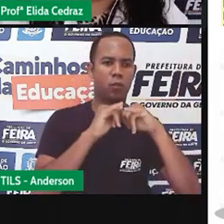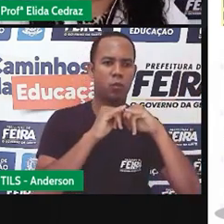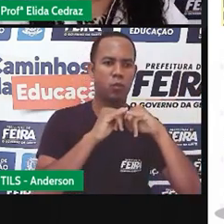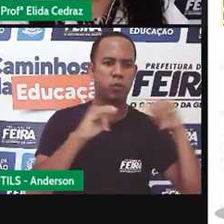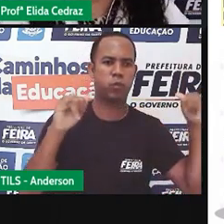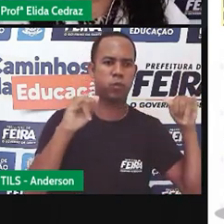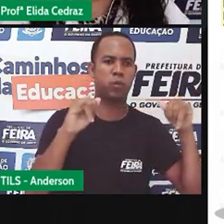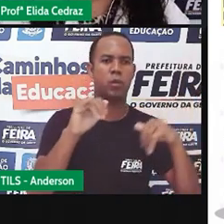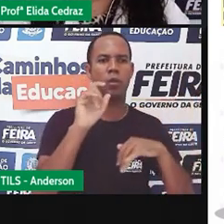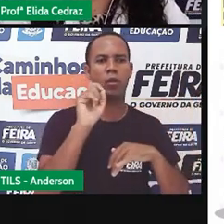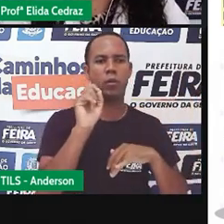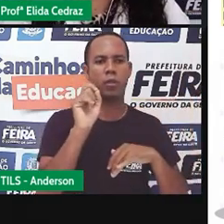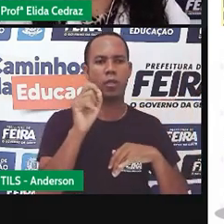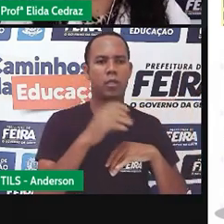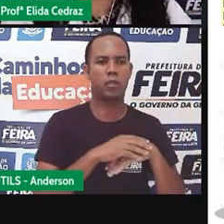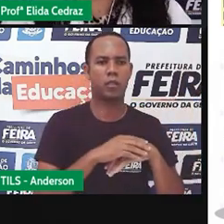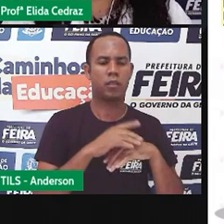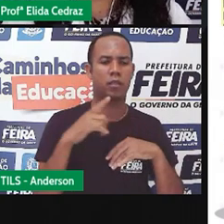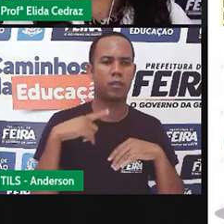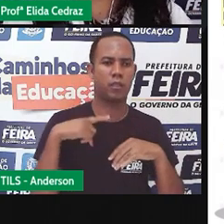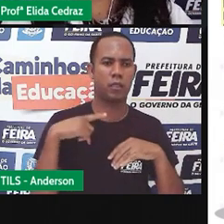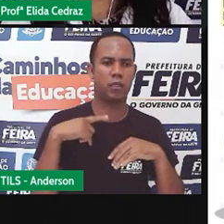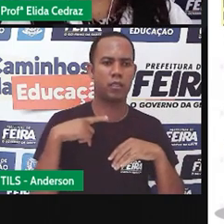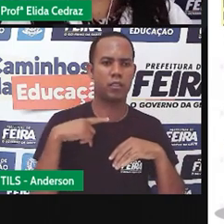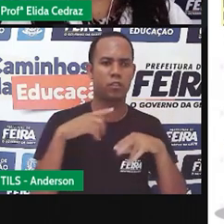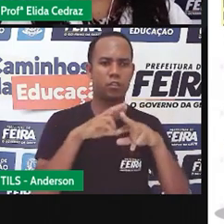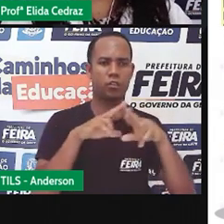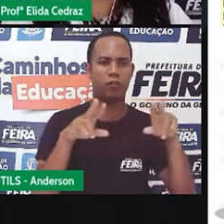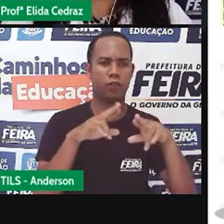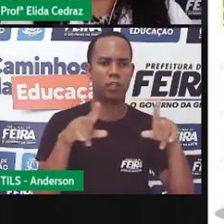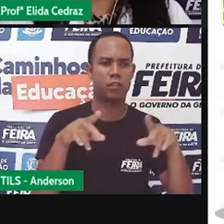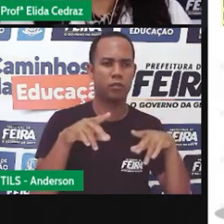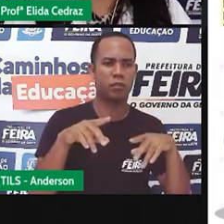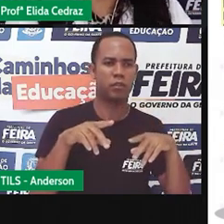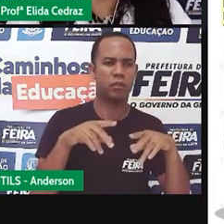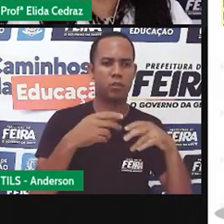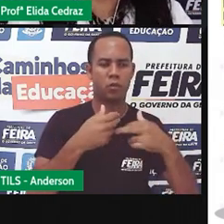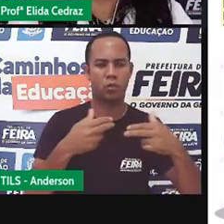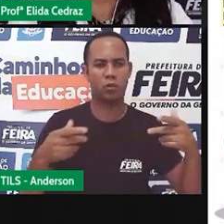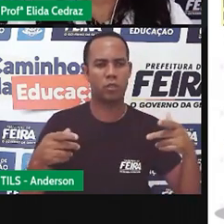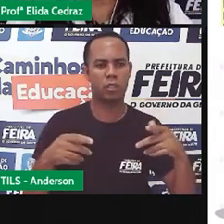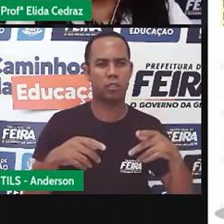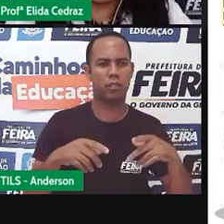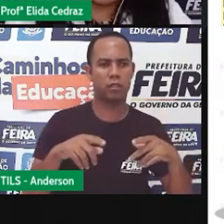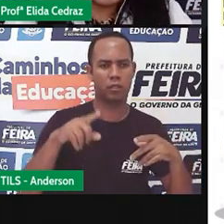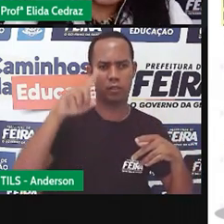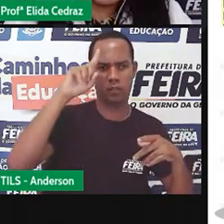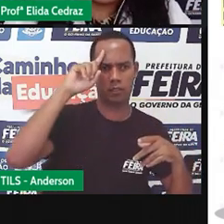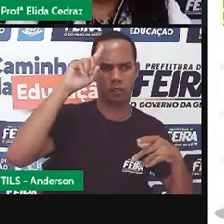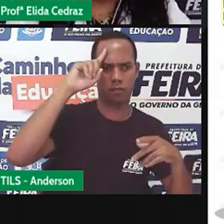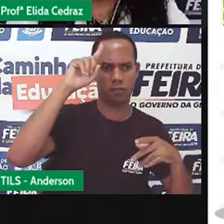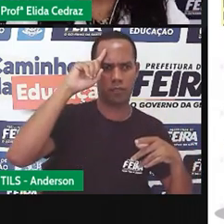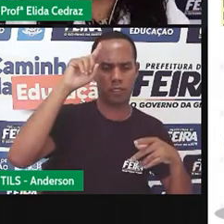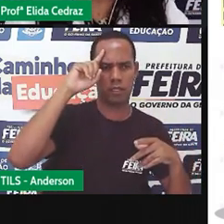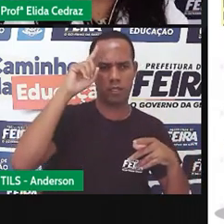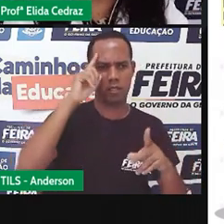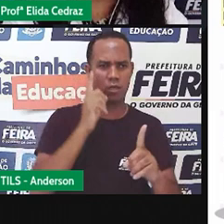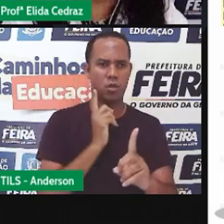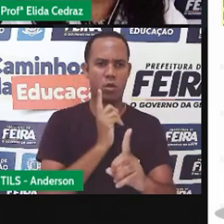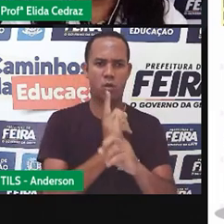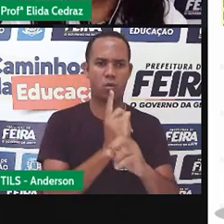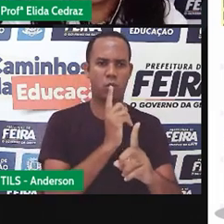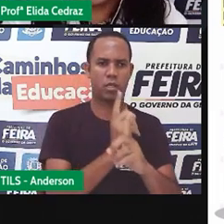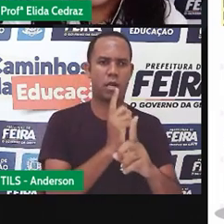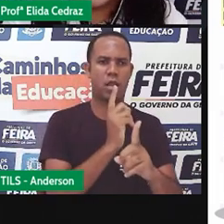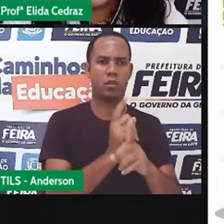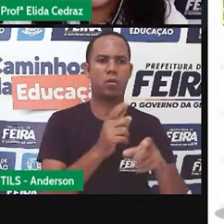A notícia, ela está presente em nosso dia a dia e principalmente ela é encontrada nos